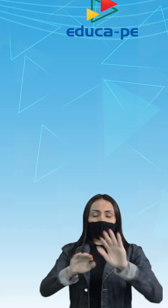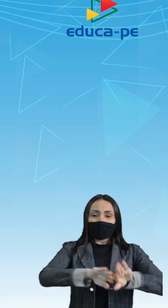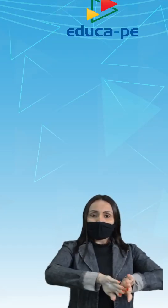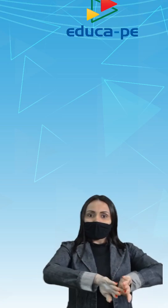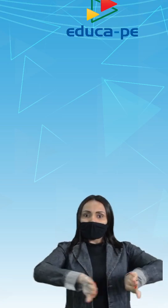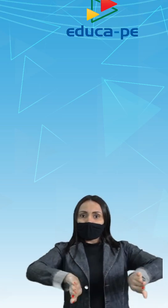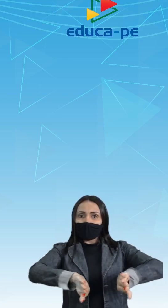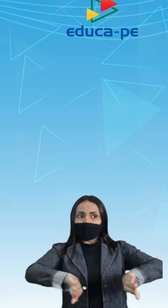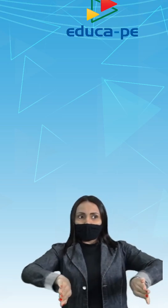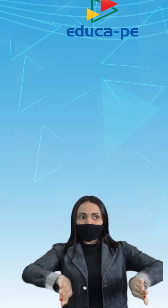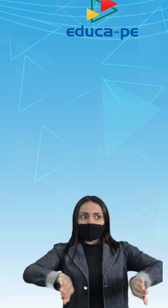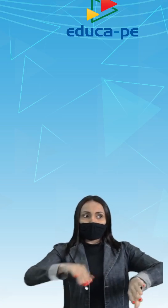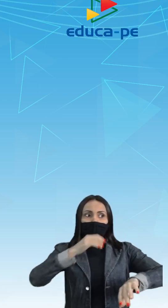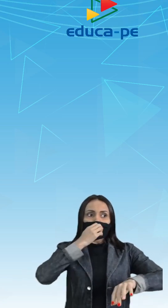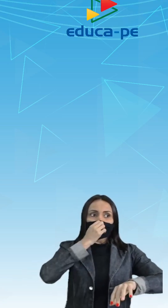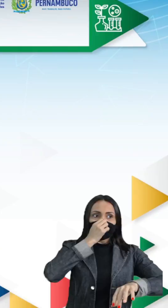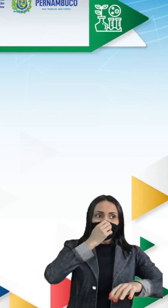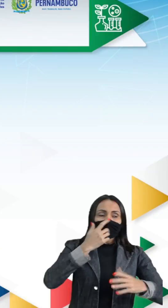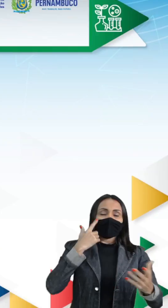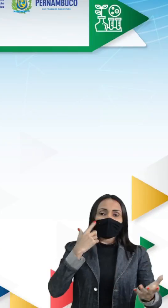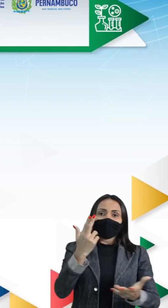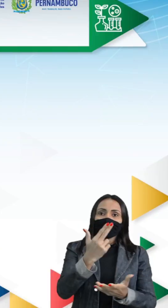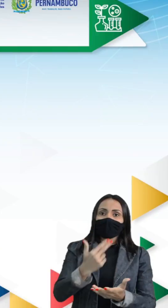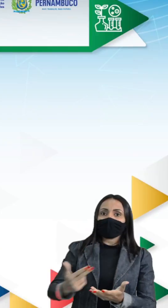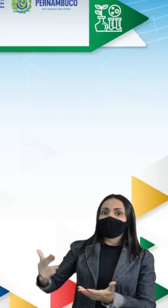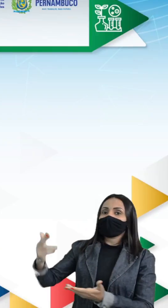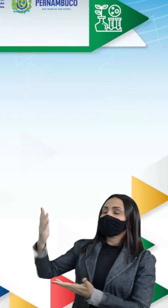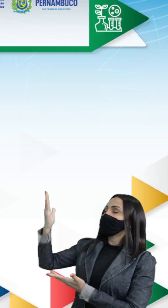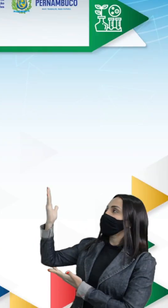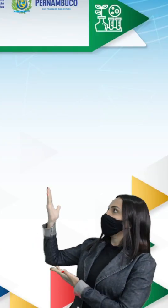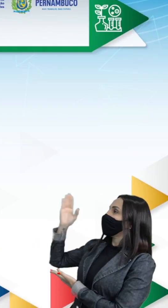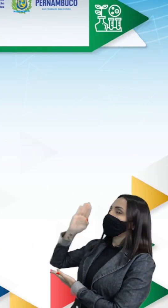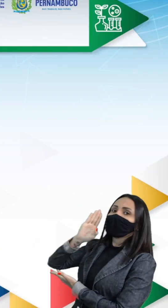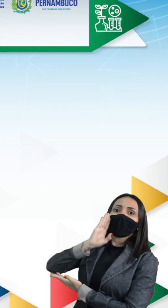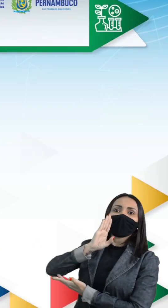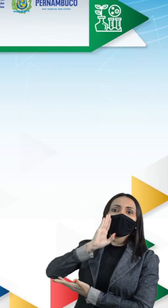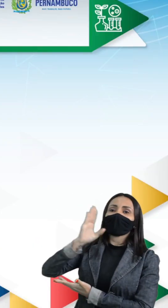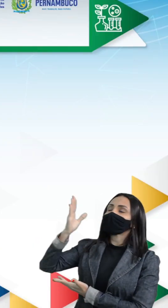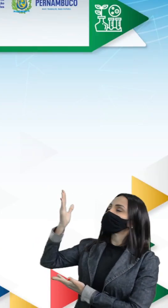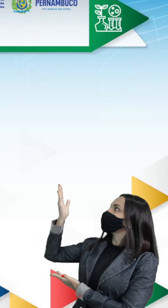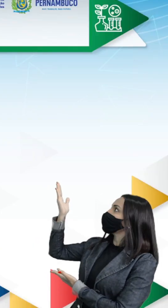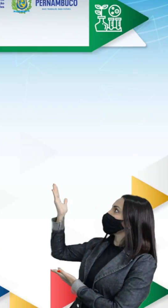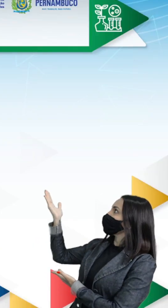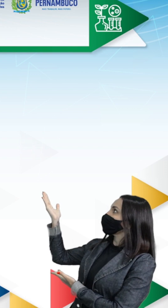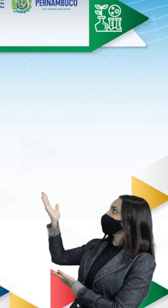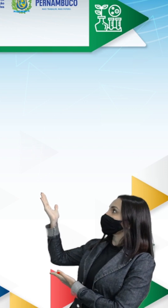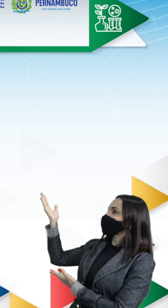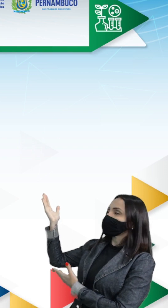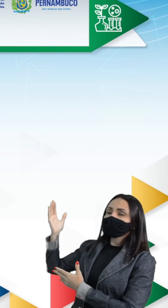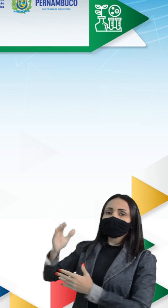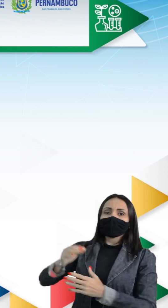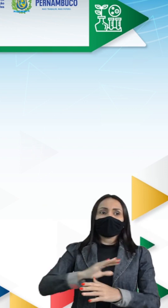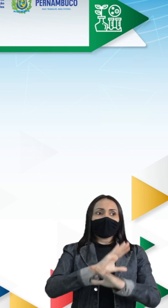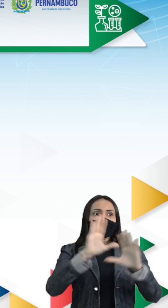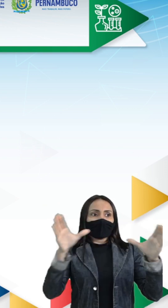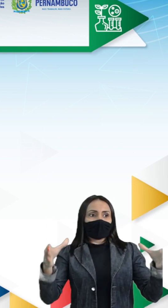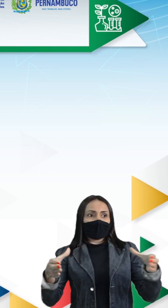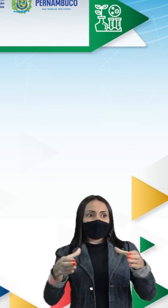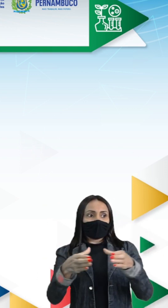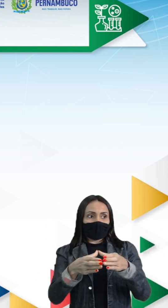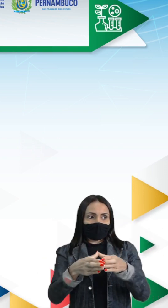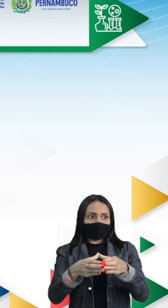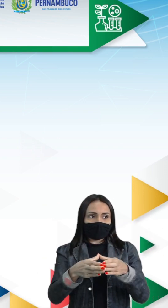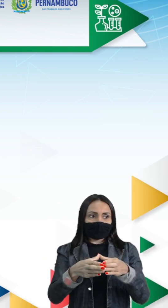E aí a gente pode ver uma imagem bem legal, justamente quando todos os continentes, eles eram juntos